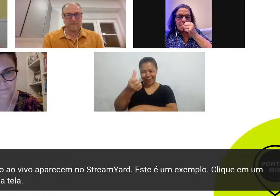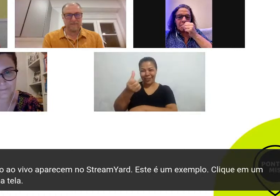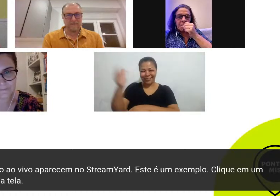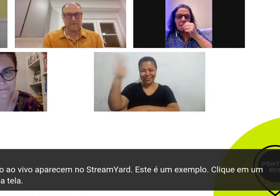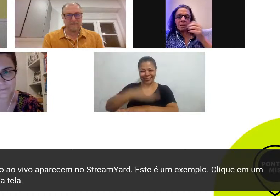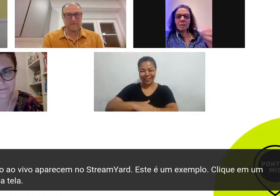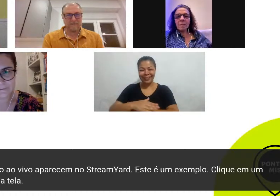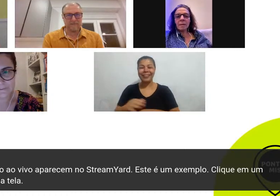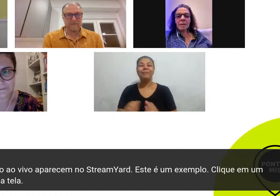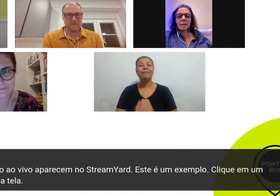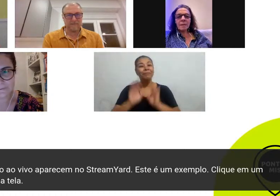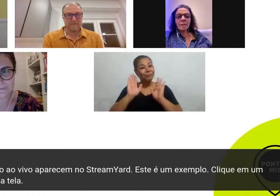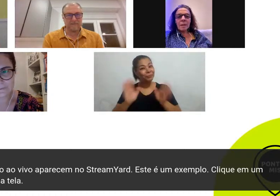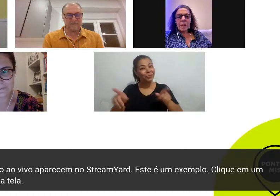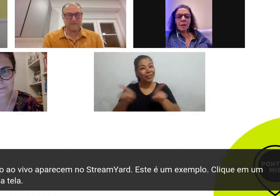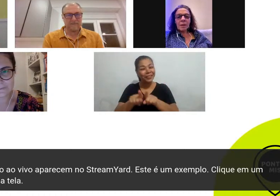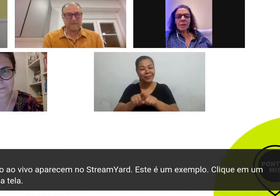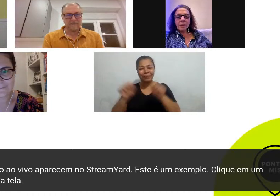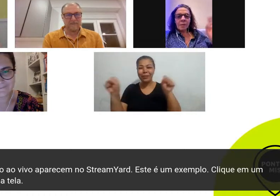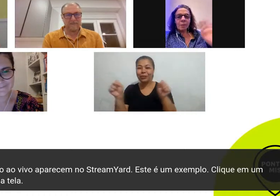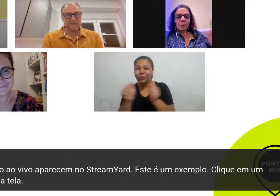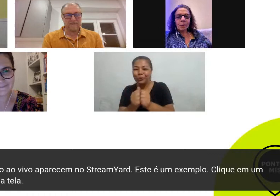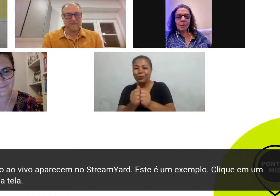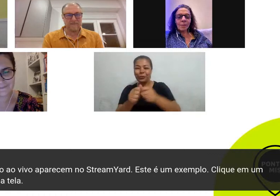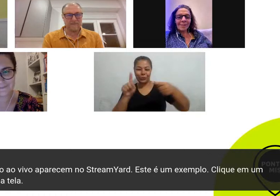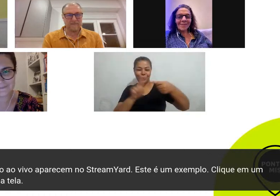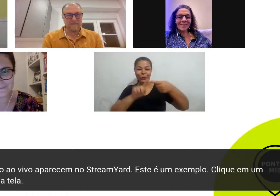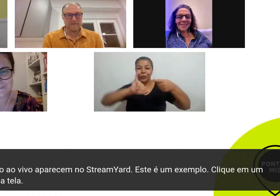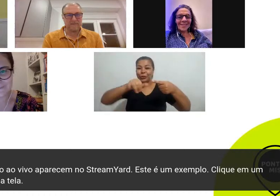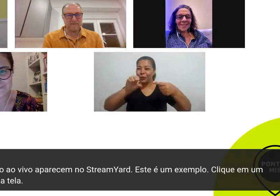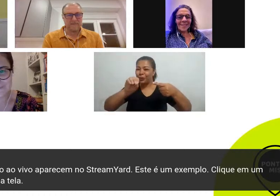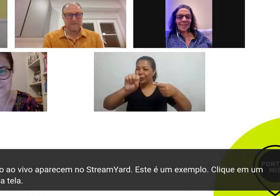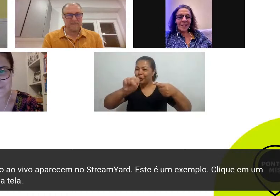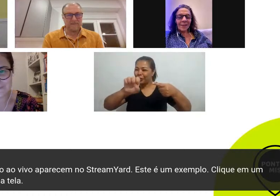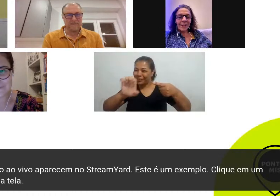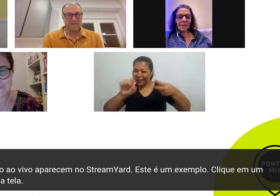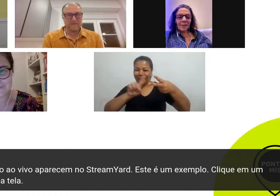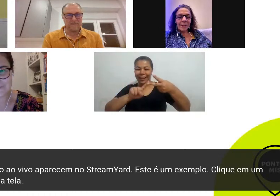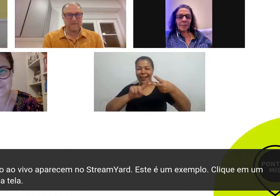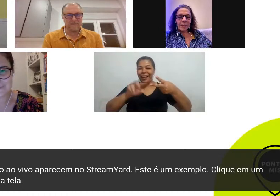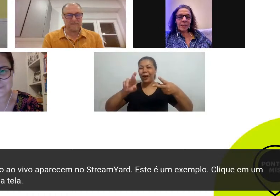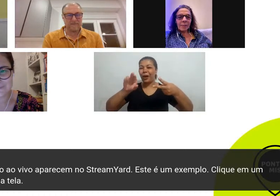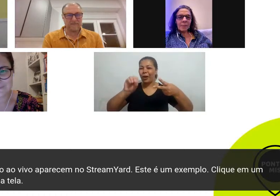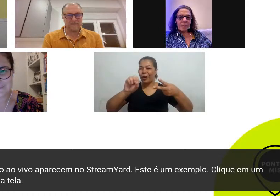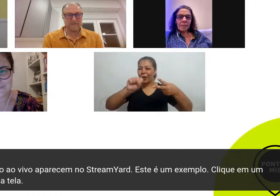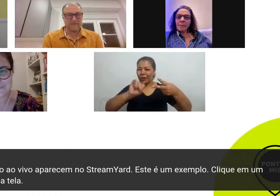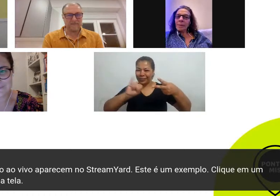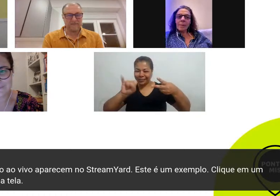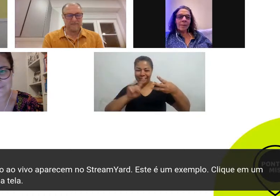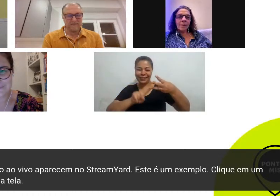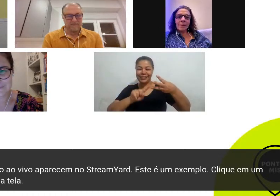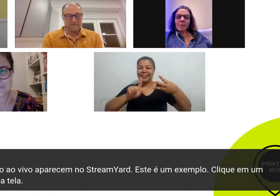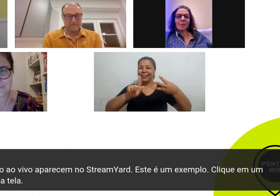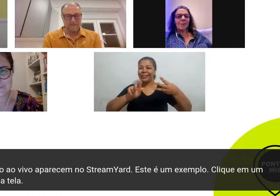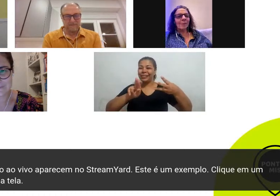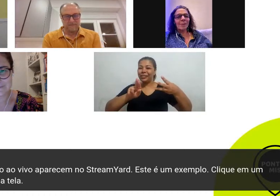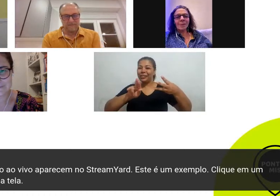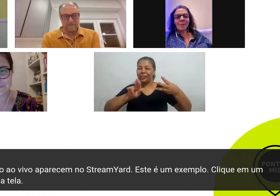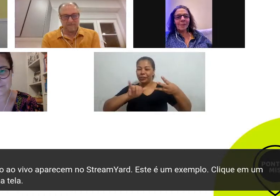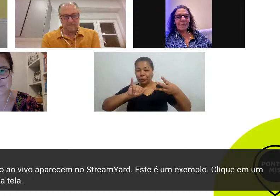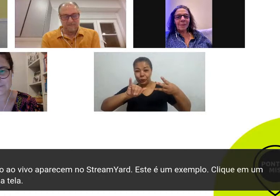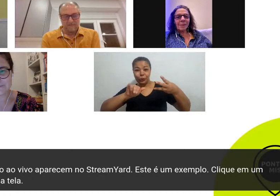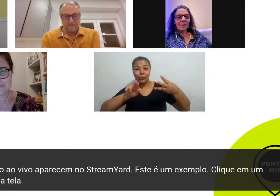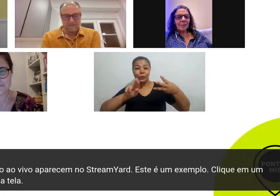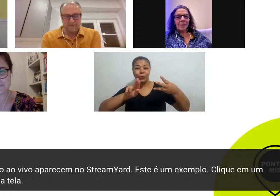com o José com a Rosi, Juliana já vou falar um pouquinho de cada um dos nossos convidados de hoje para a gente já ir para este bate